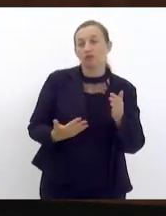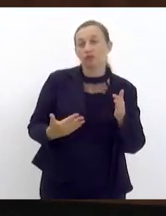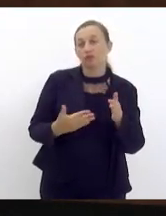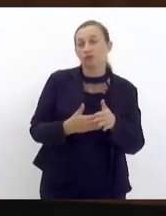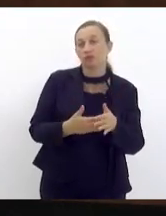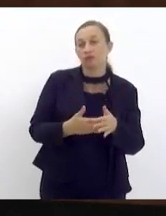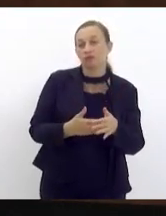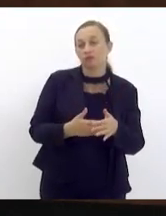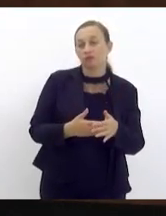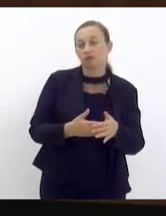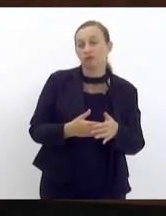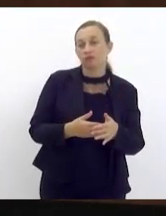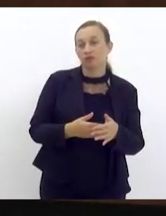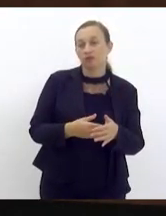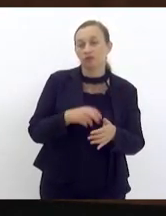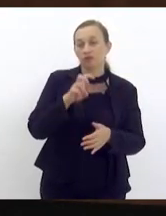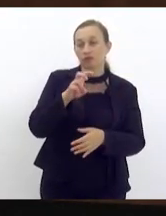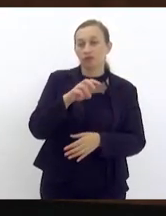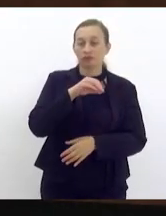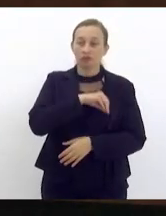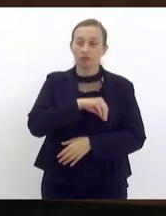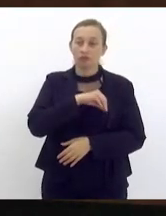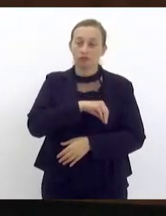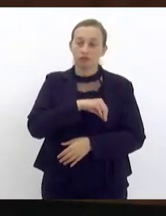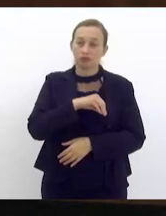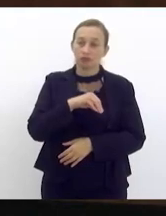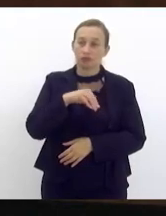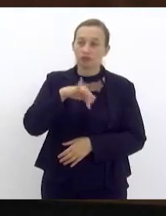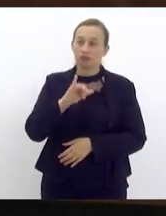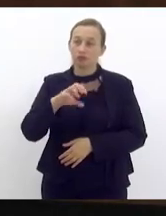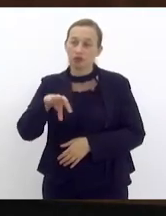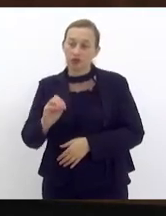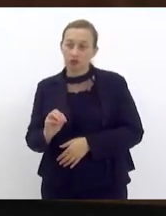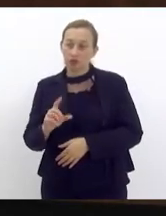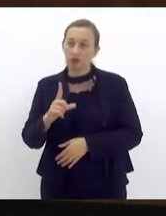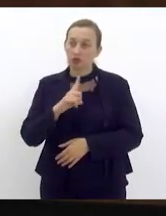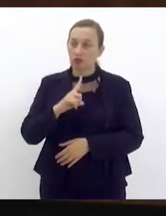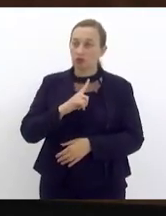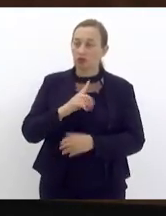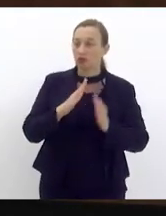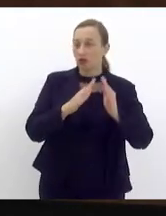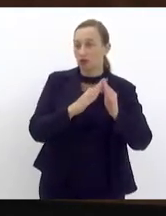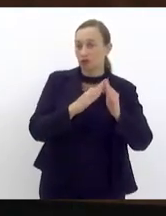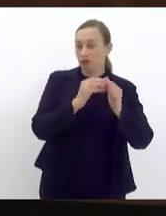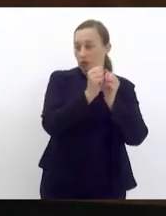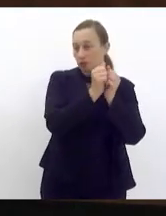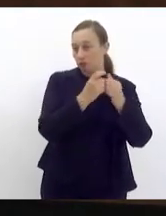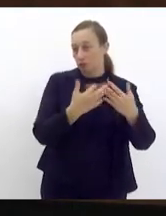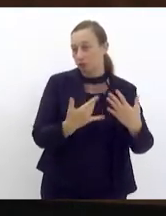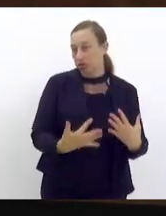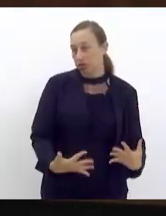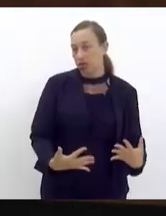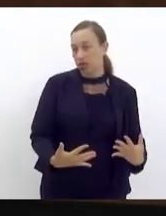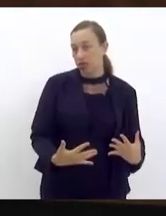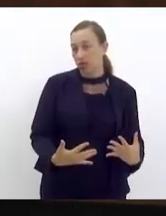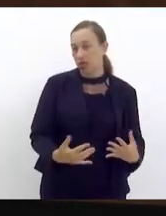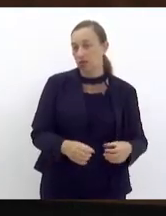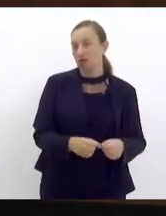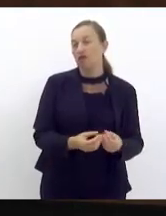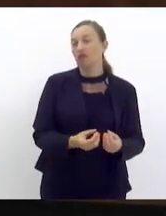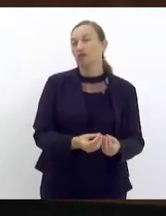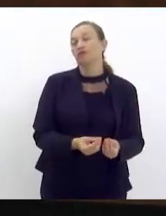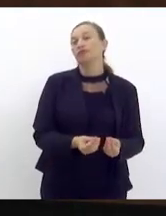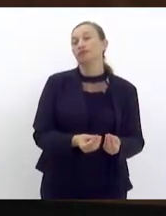renda até 5 salários mínimos e que tiveram seus imóveis e seu mobiliário destruído